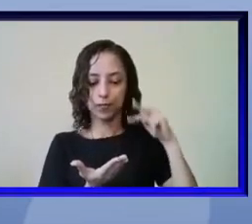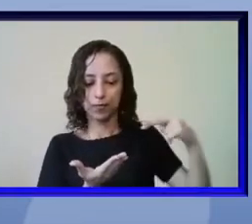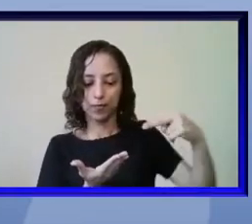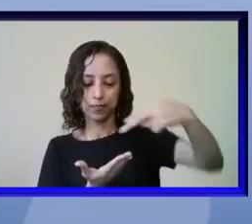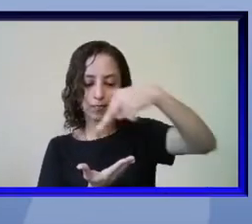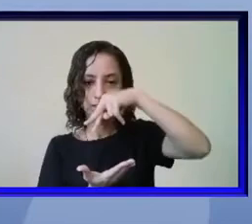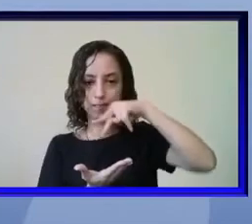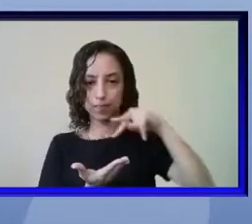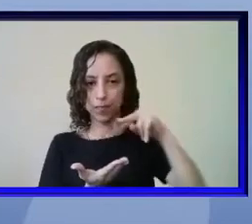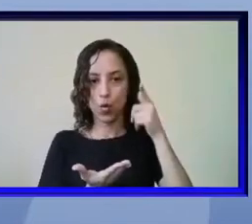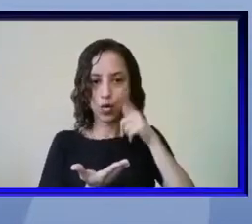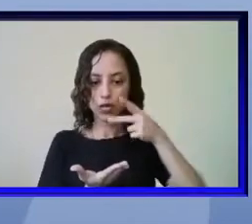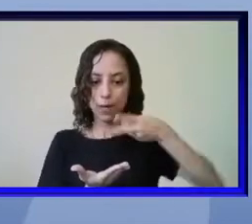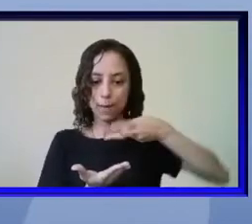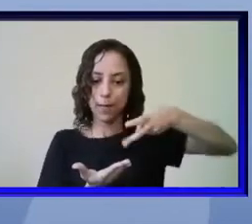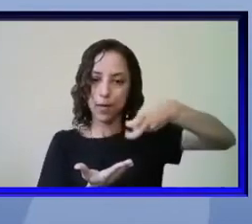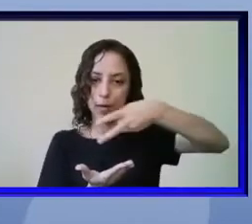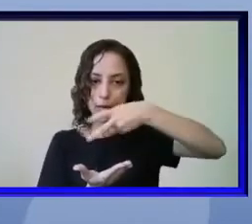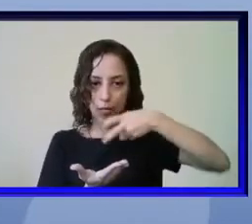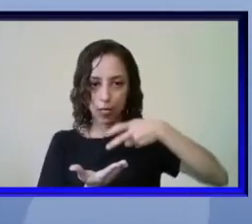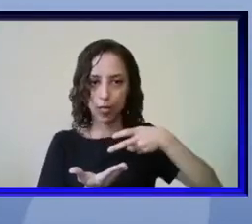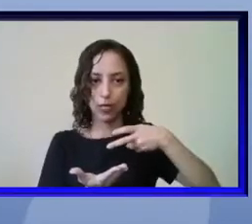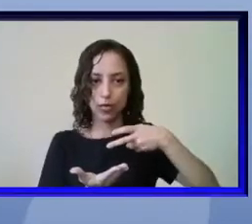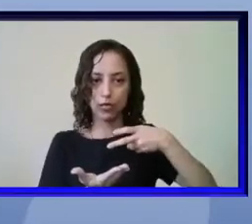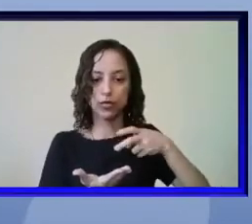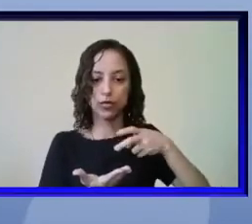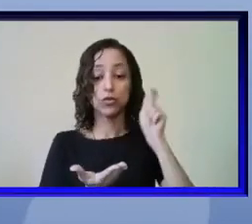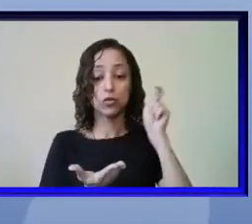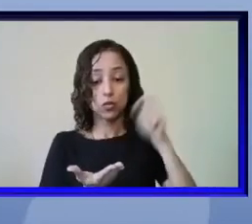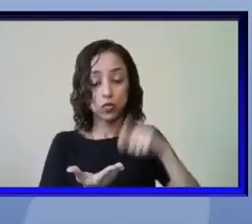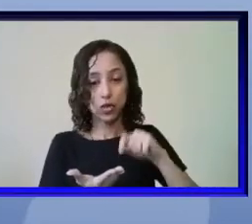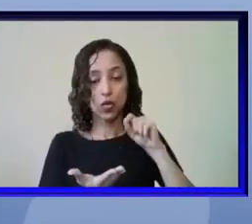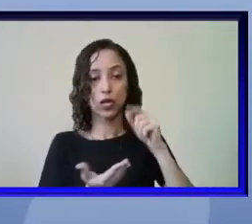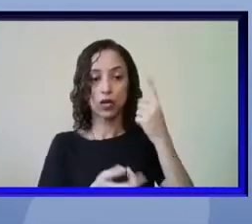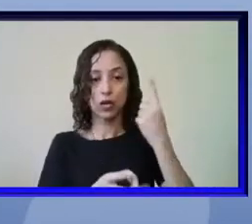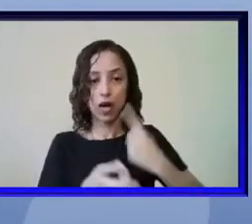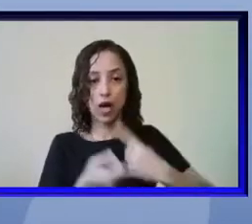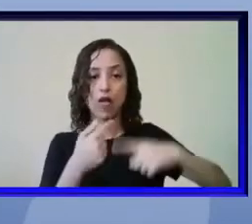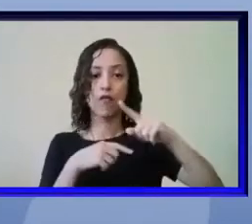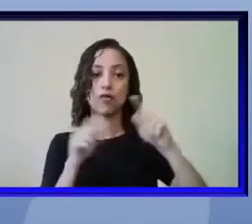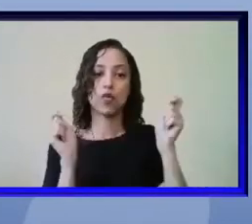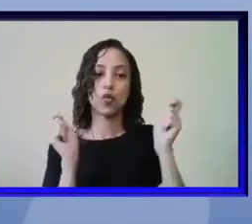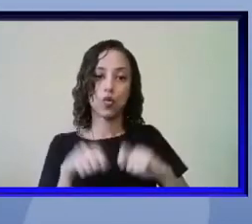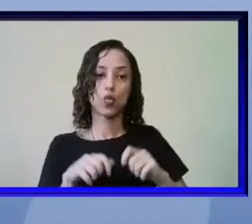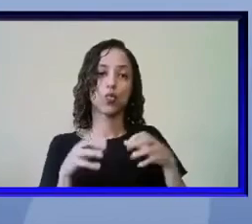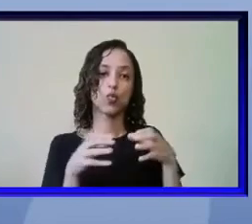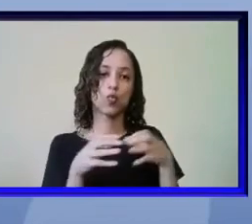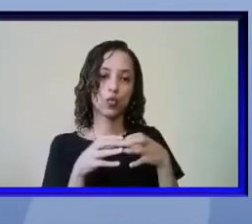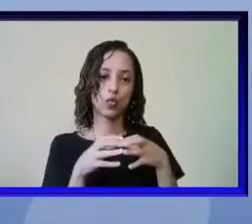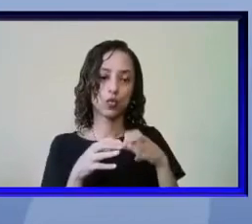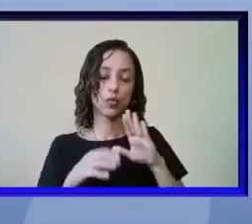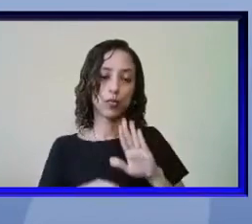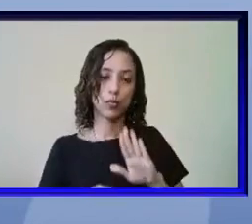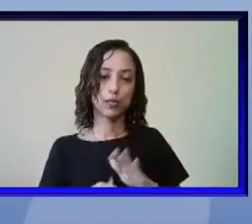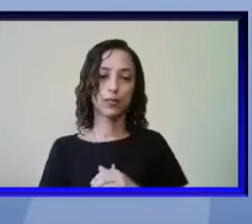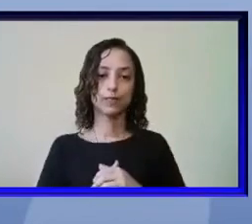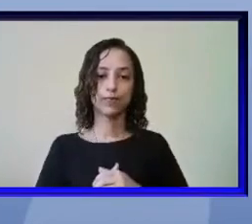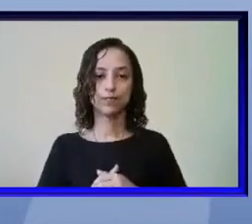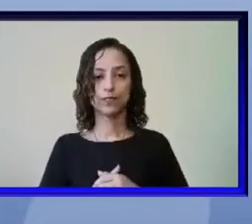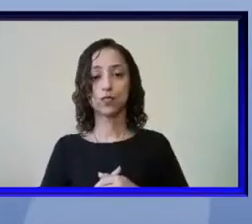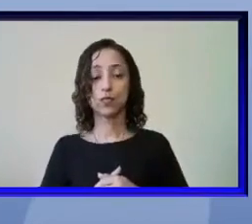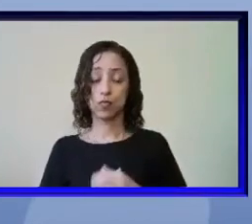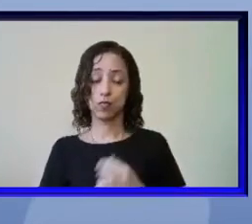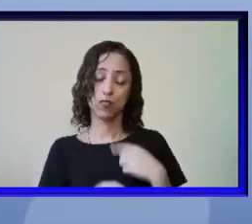isso daí vai permitir o avanço daquele grupo mas eu posso